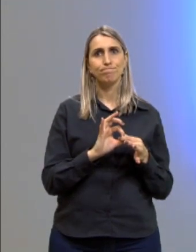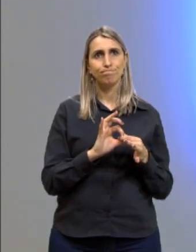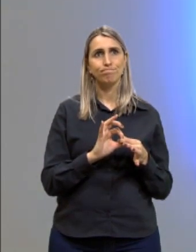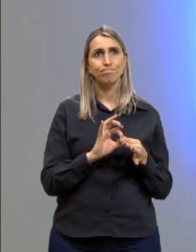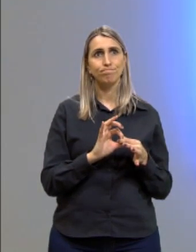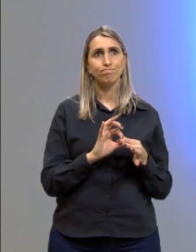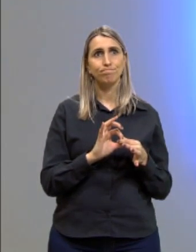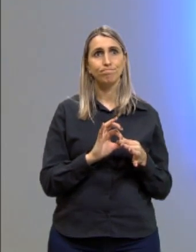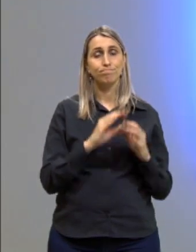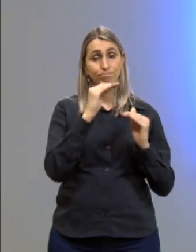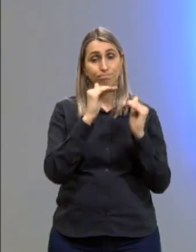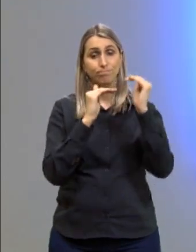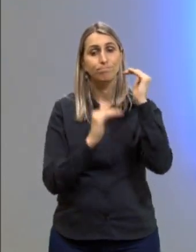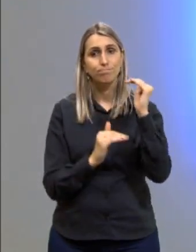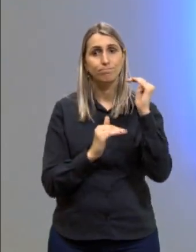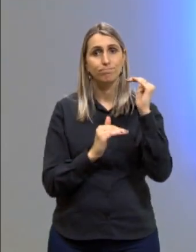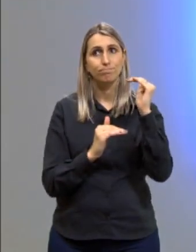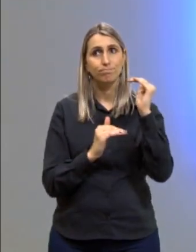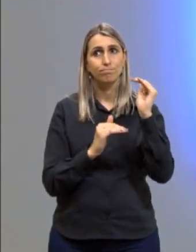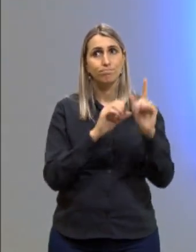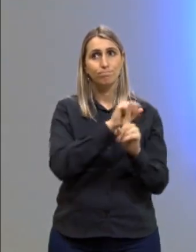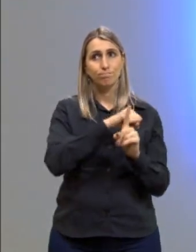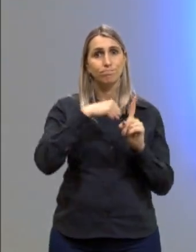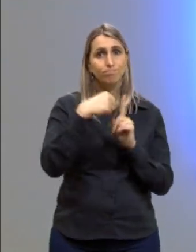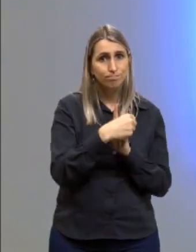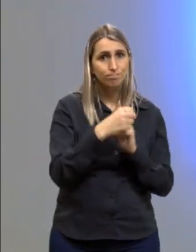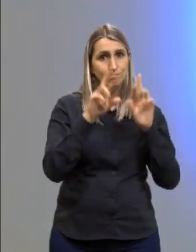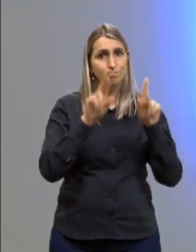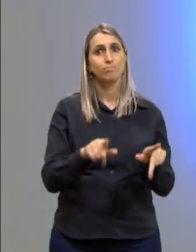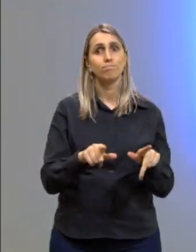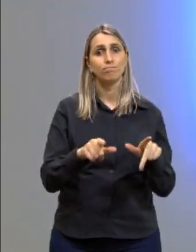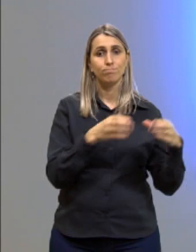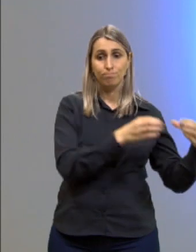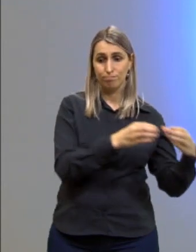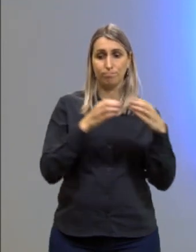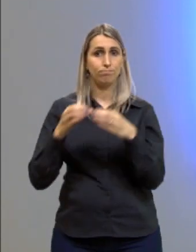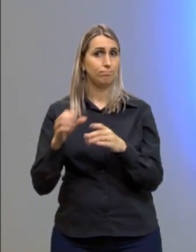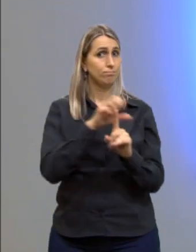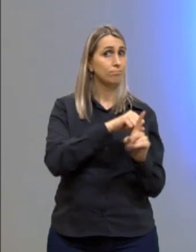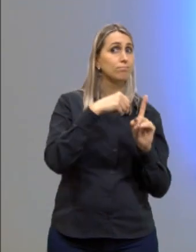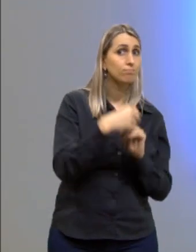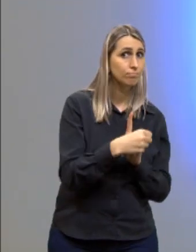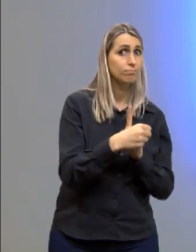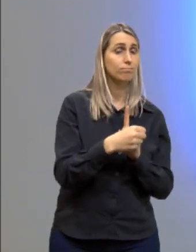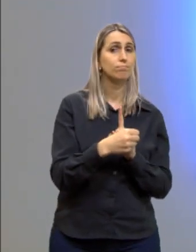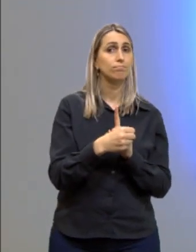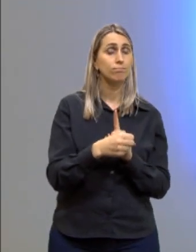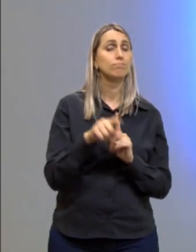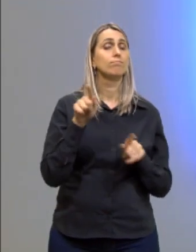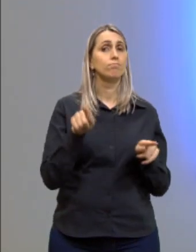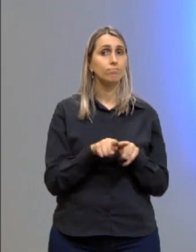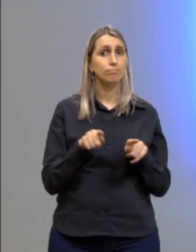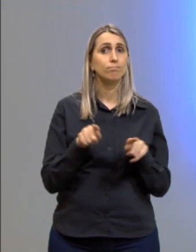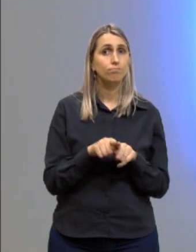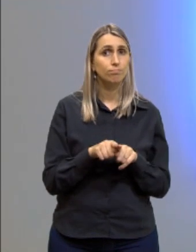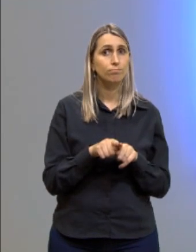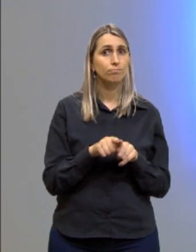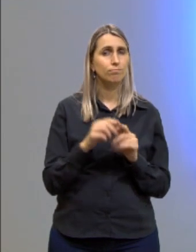Olha só, desigualdades sociais, diferenças entre classes. E configura a